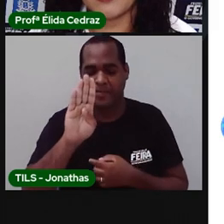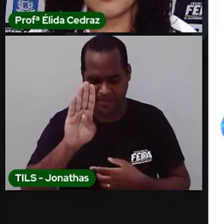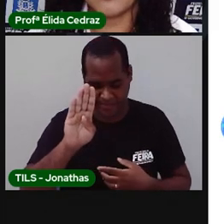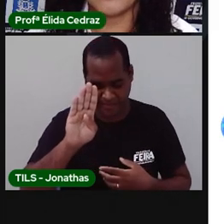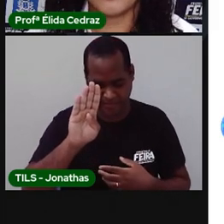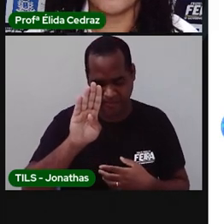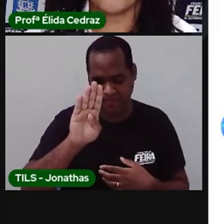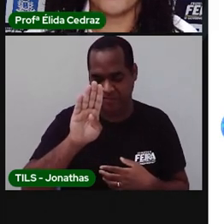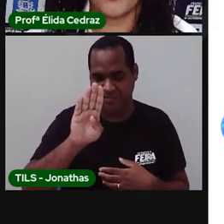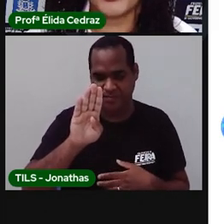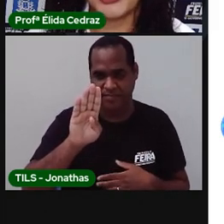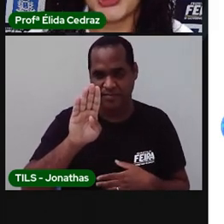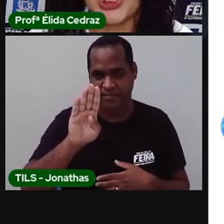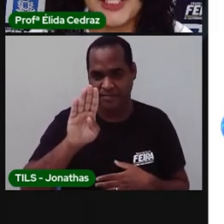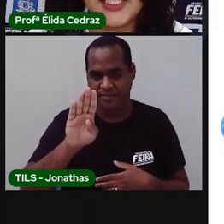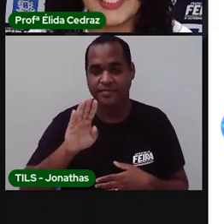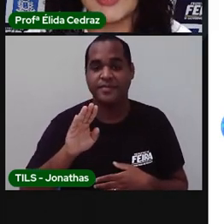próxima?